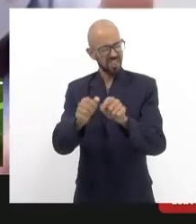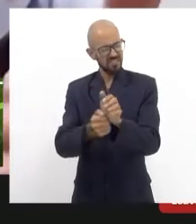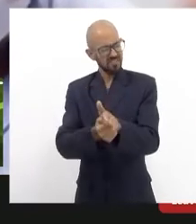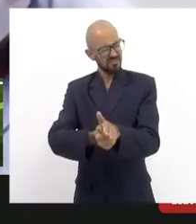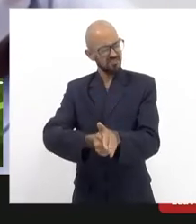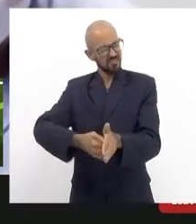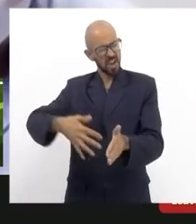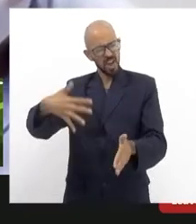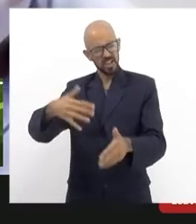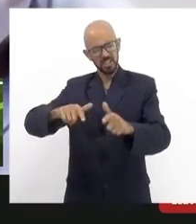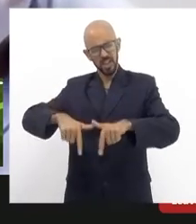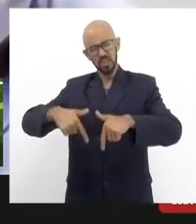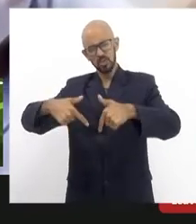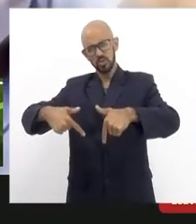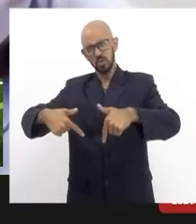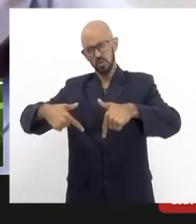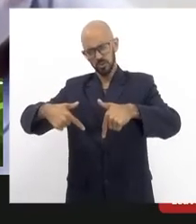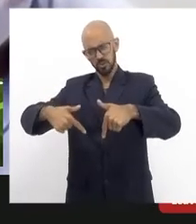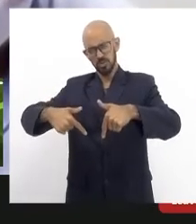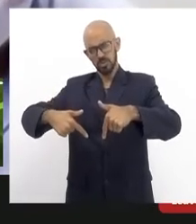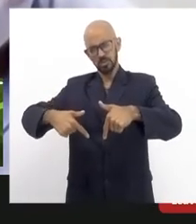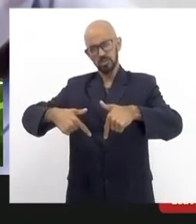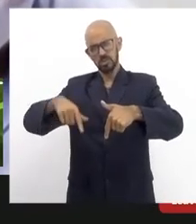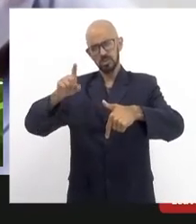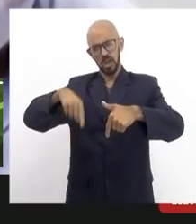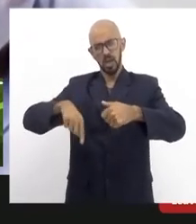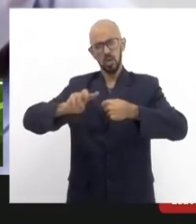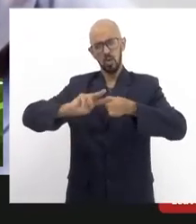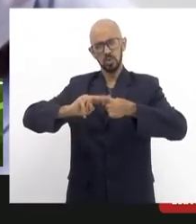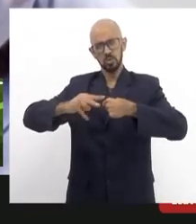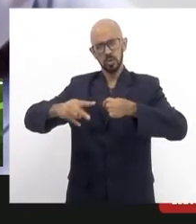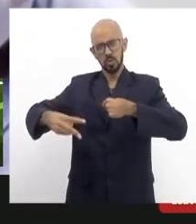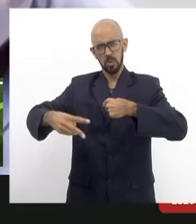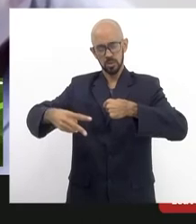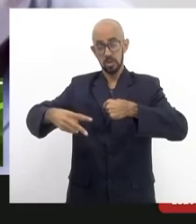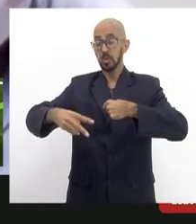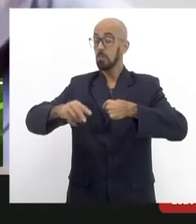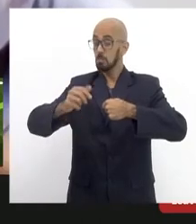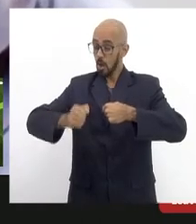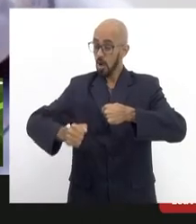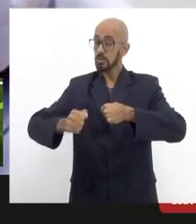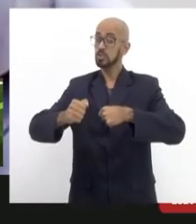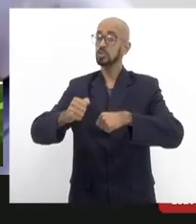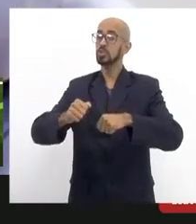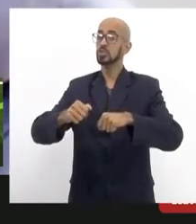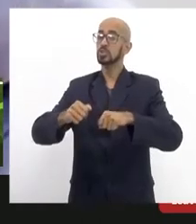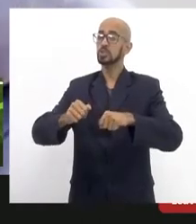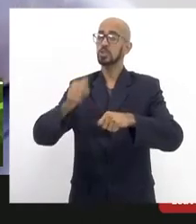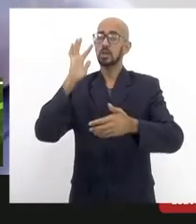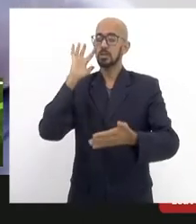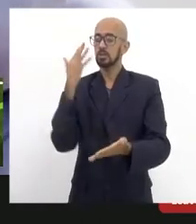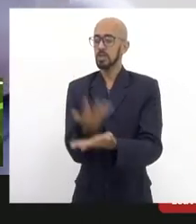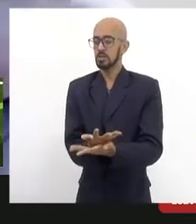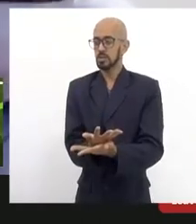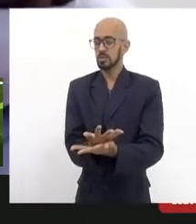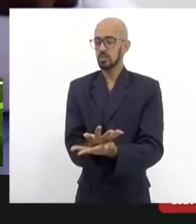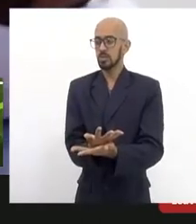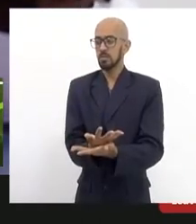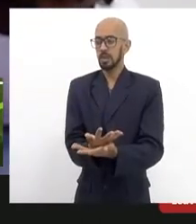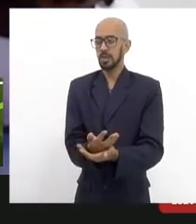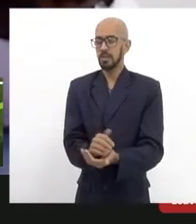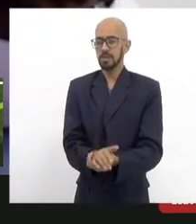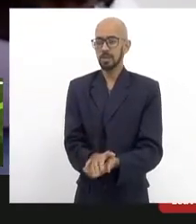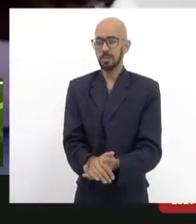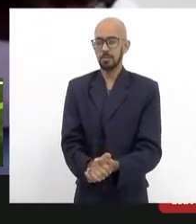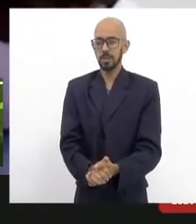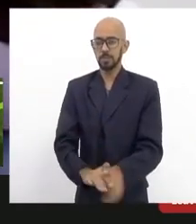ações resultado resultando em decisões e essas decisões